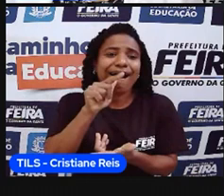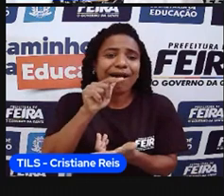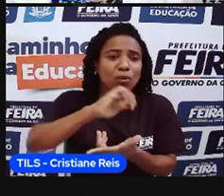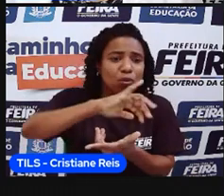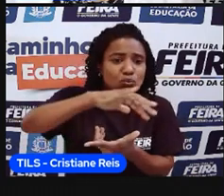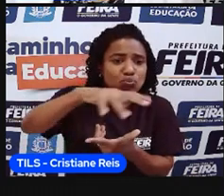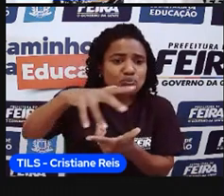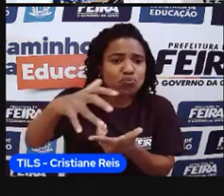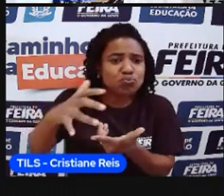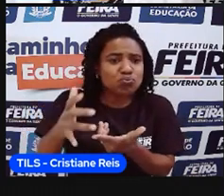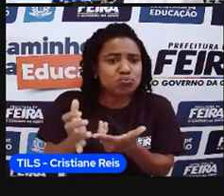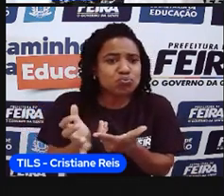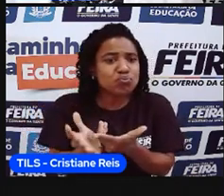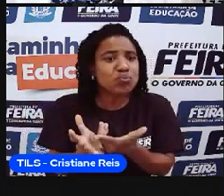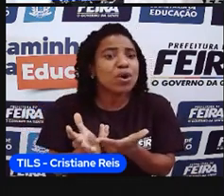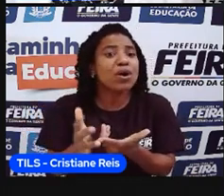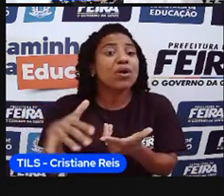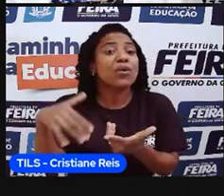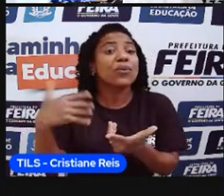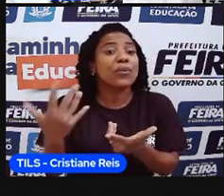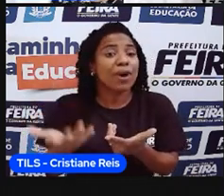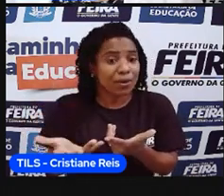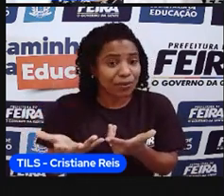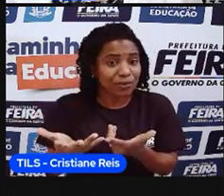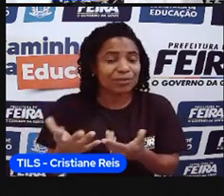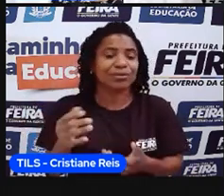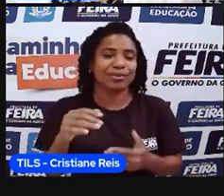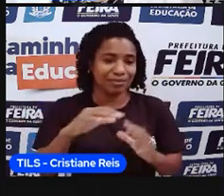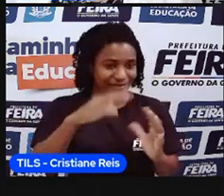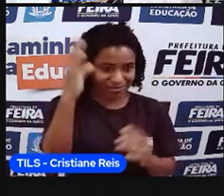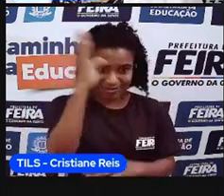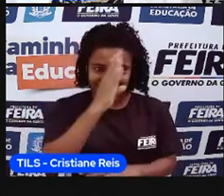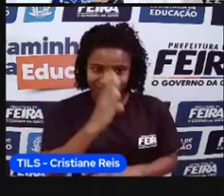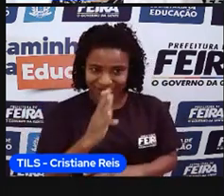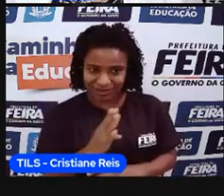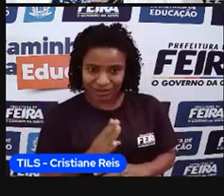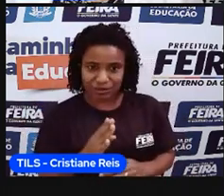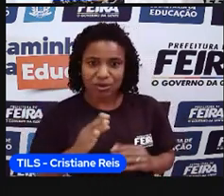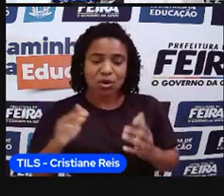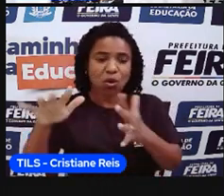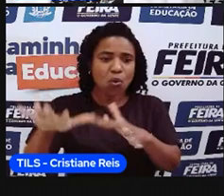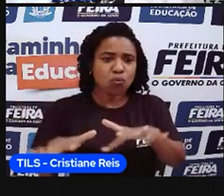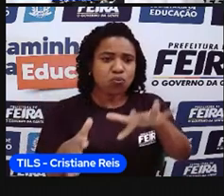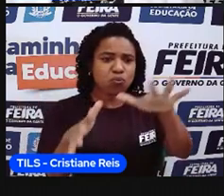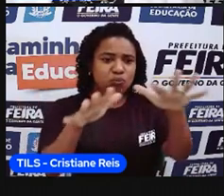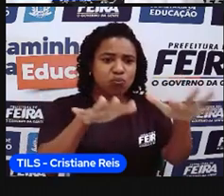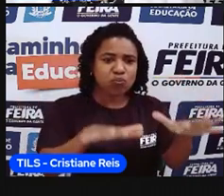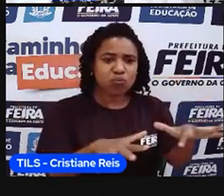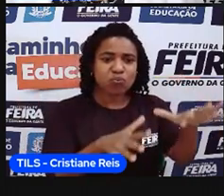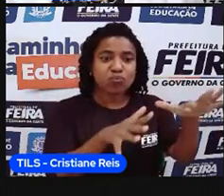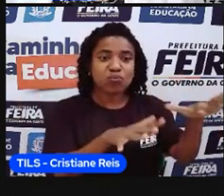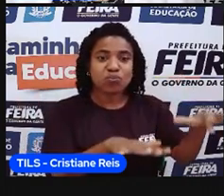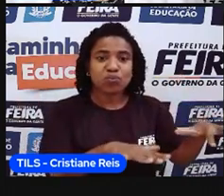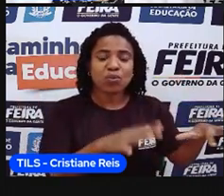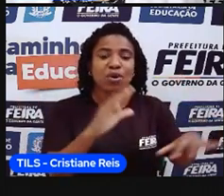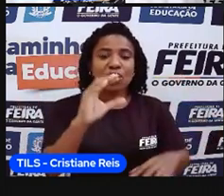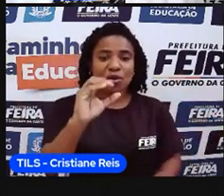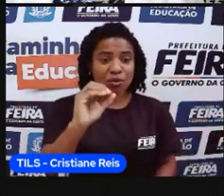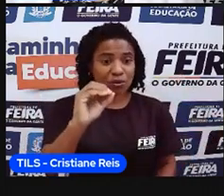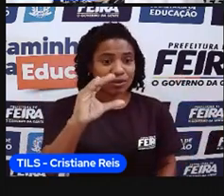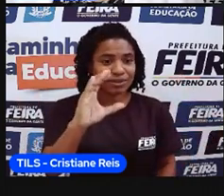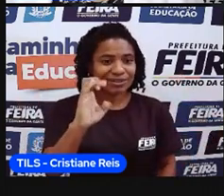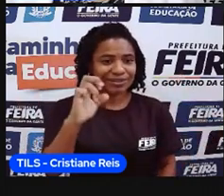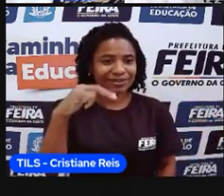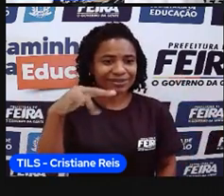boa parte, né? Da América do Sul. É o oceano Atlântico. Considerado, né? Um oceano mais... Bora dizer assim, um pouco mais agitado que o